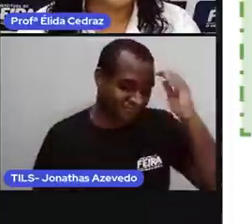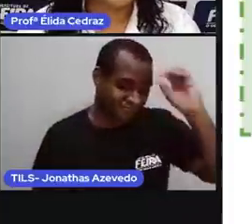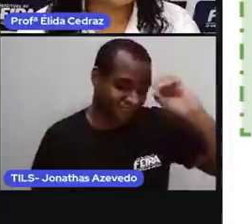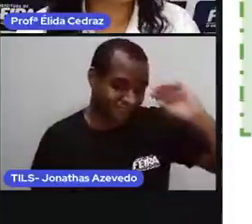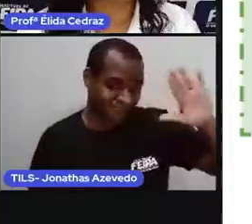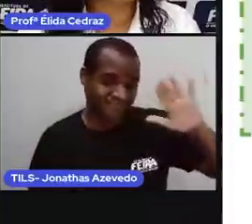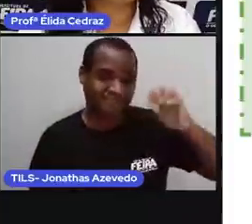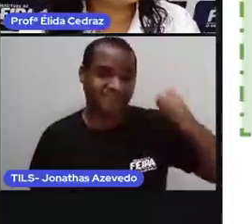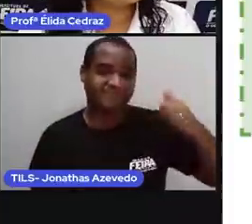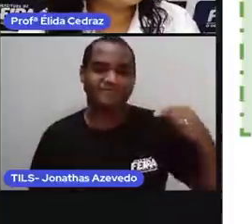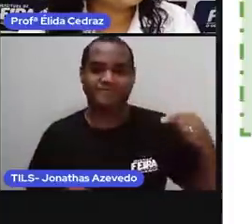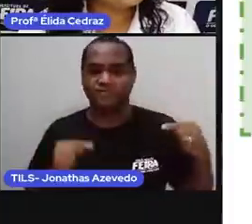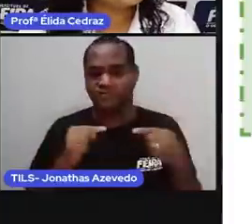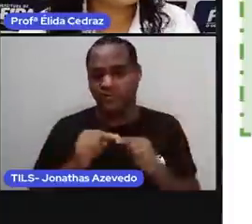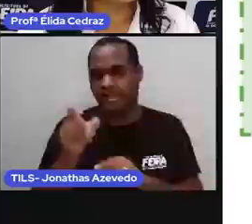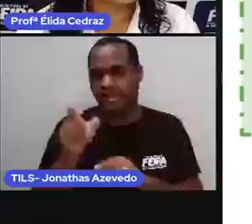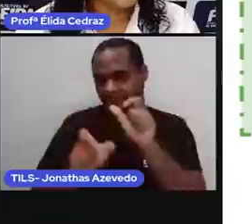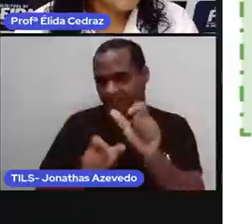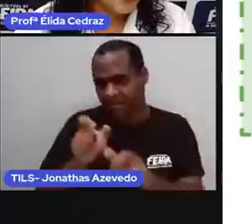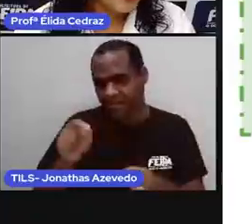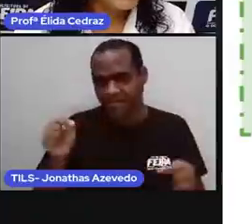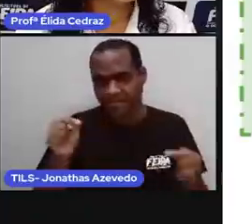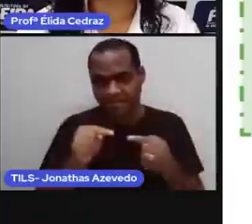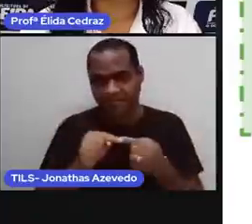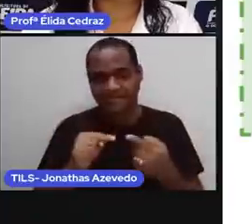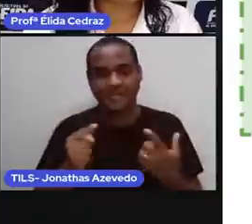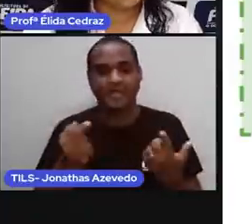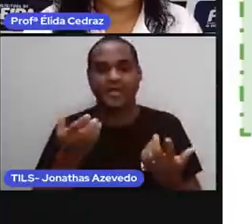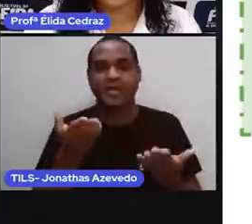Essas também são características. Peso e altura.